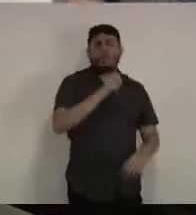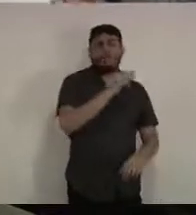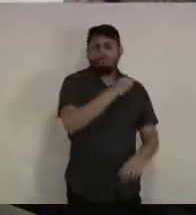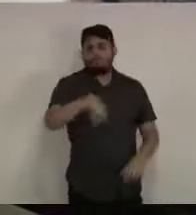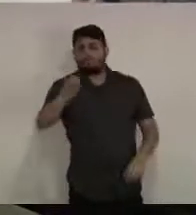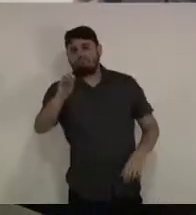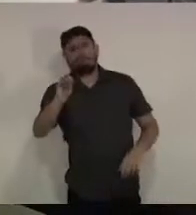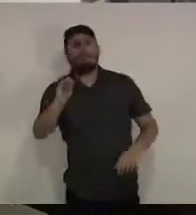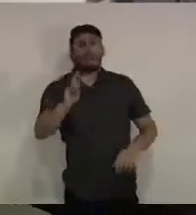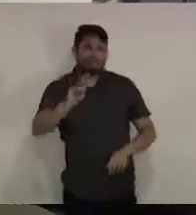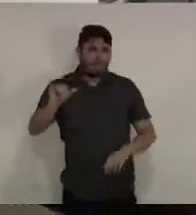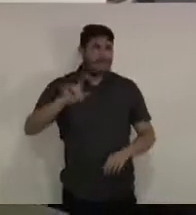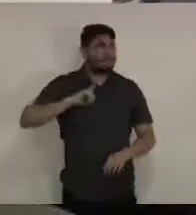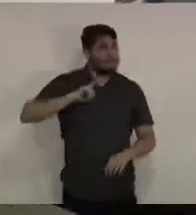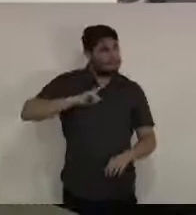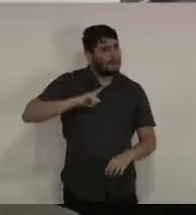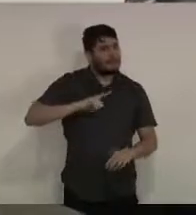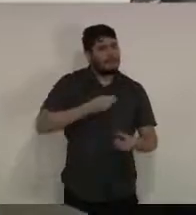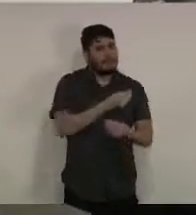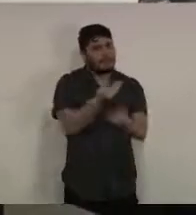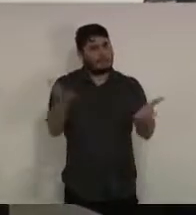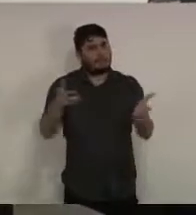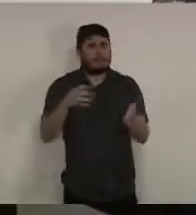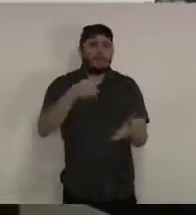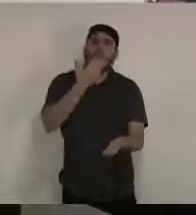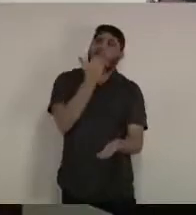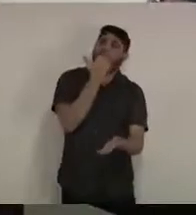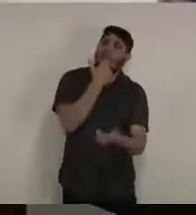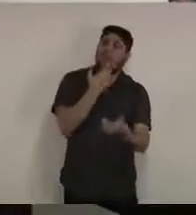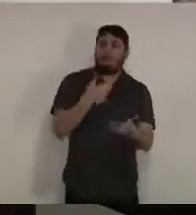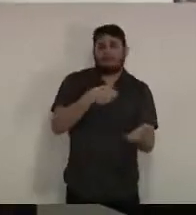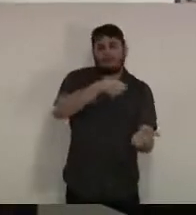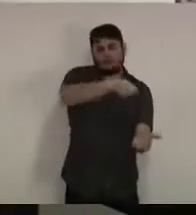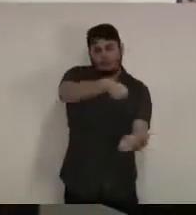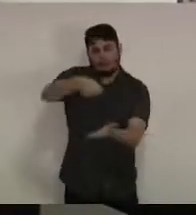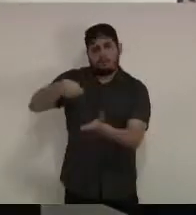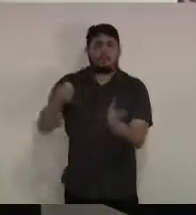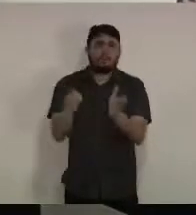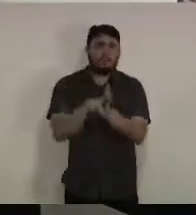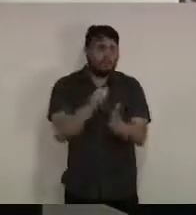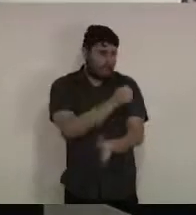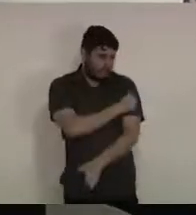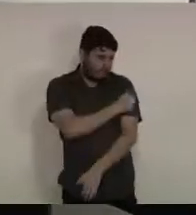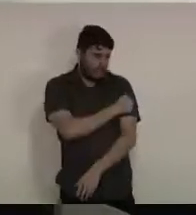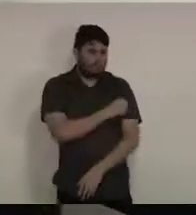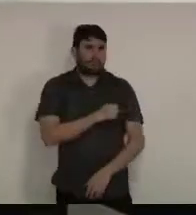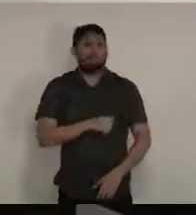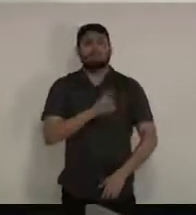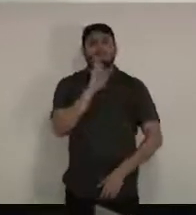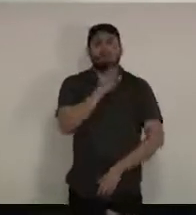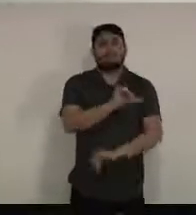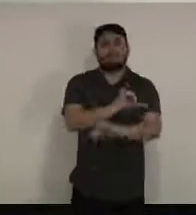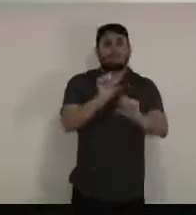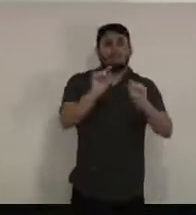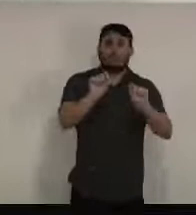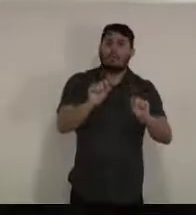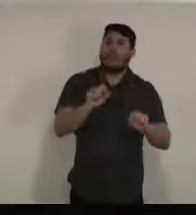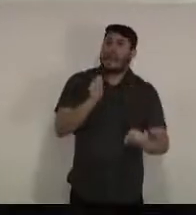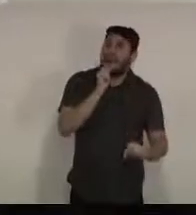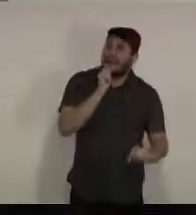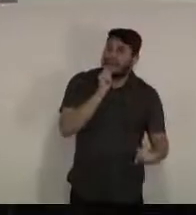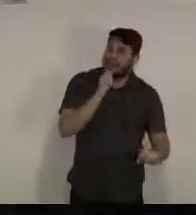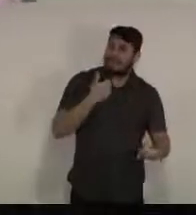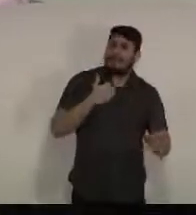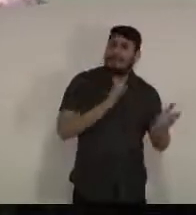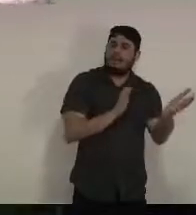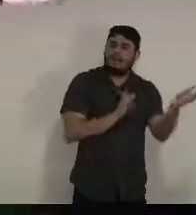estamos no processo de licitação devemos terminar essa semana a licitação referente aos kits e logo em seguida